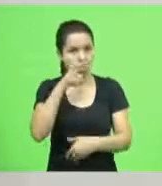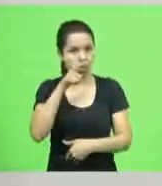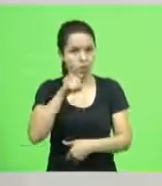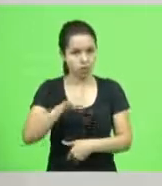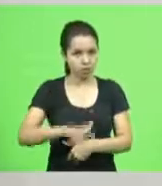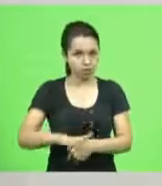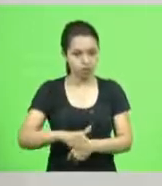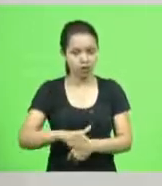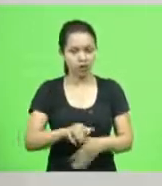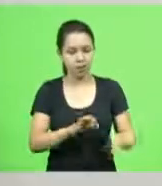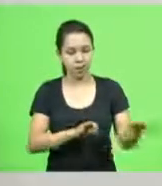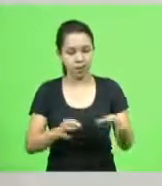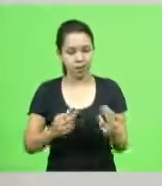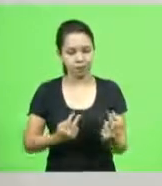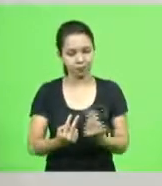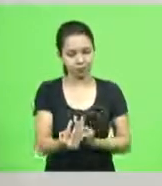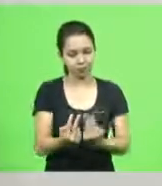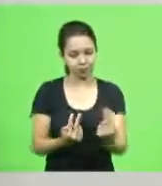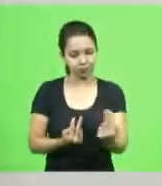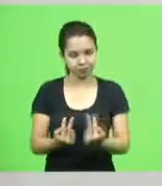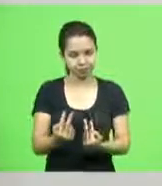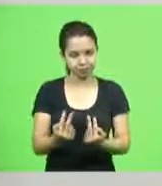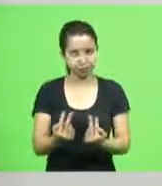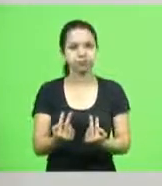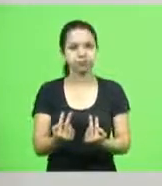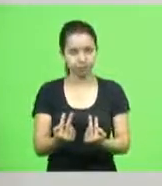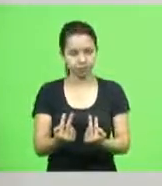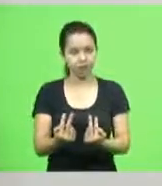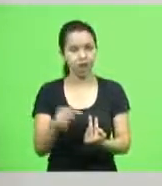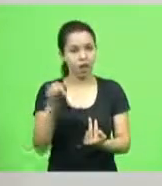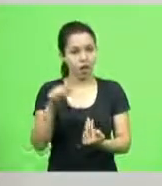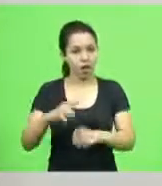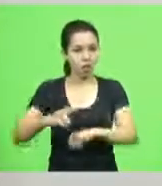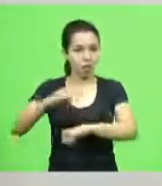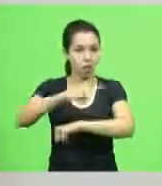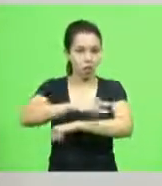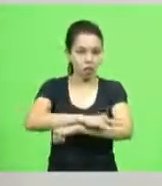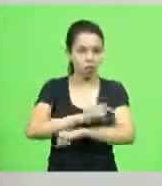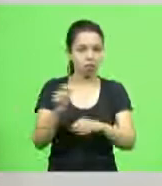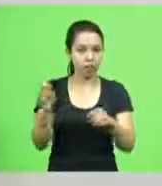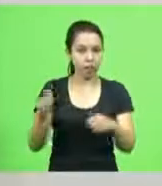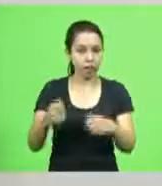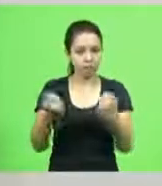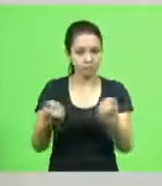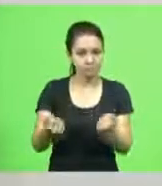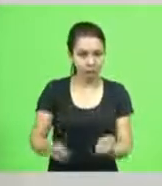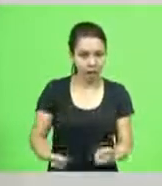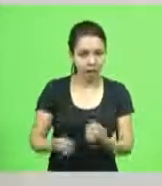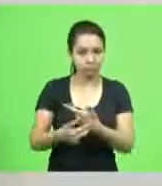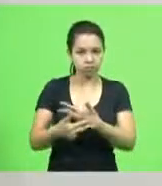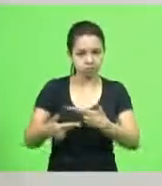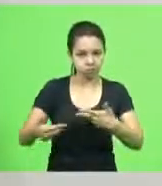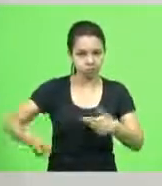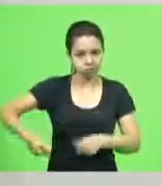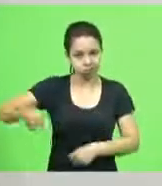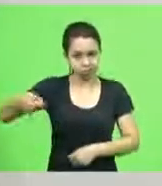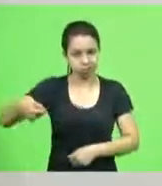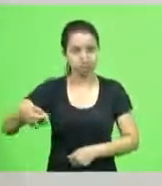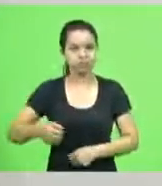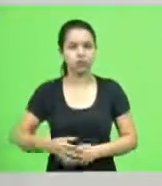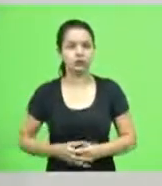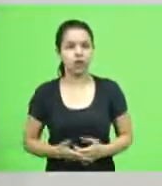segunda pista do aeroporto transformar o aeroporto de navegantes num aeroporto de carga agora a gente está em processo de licitação daquele